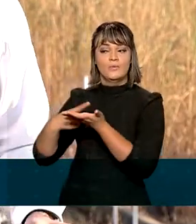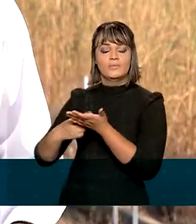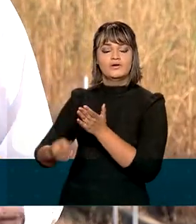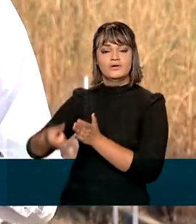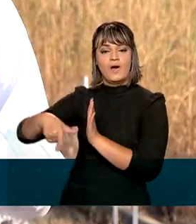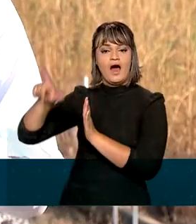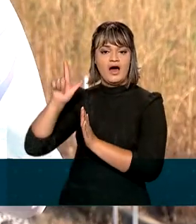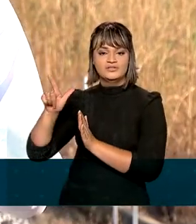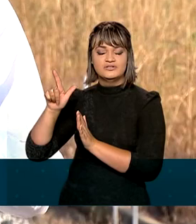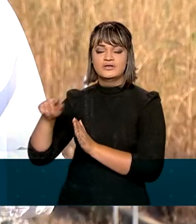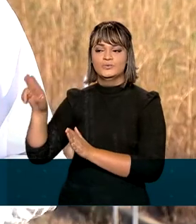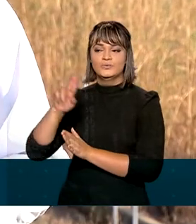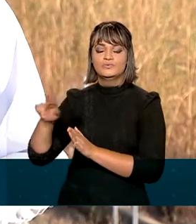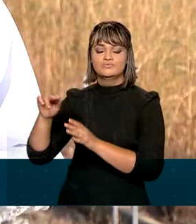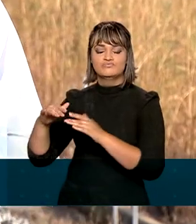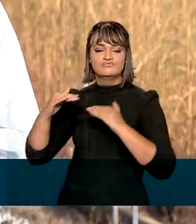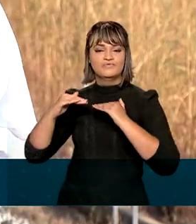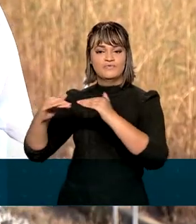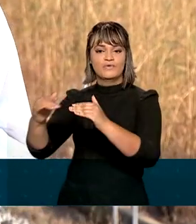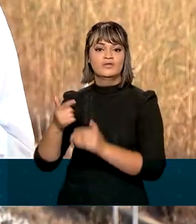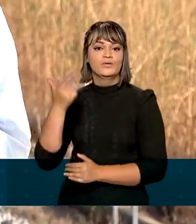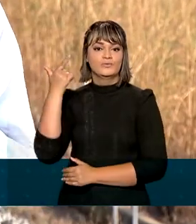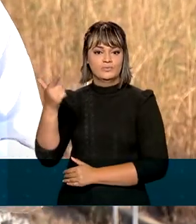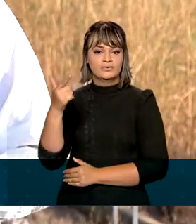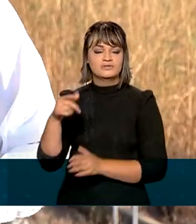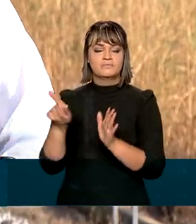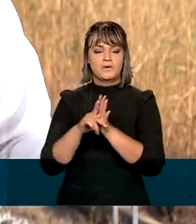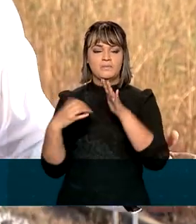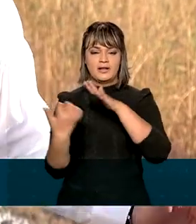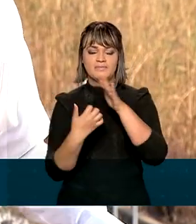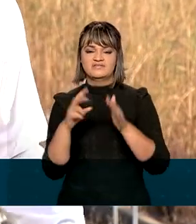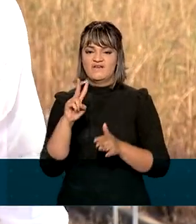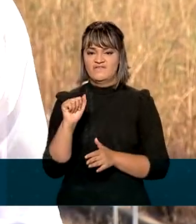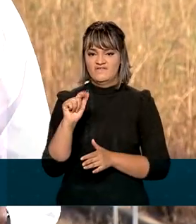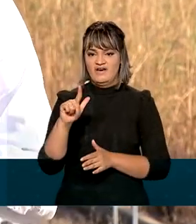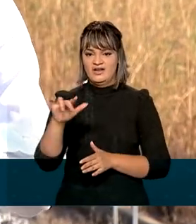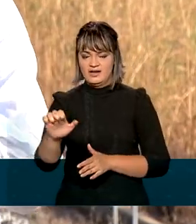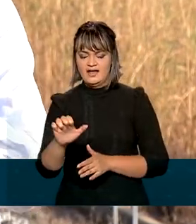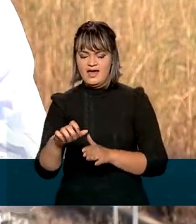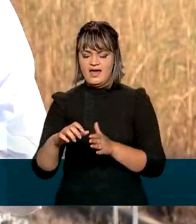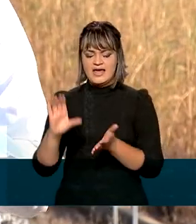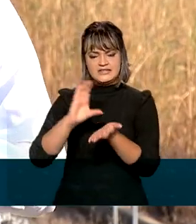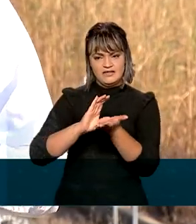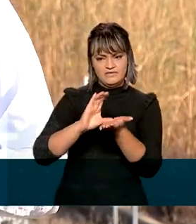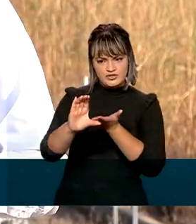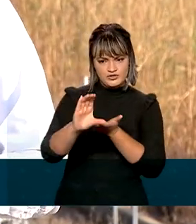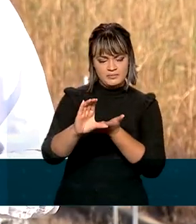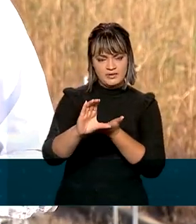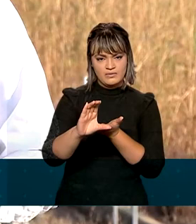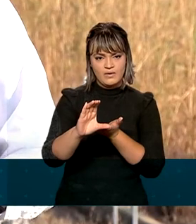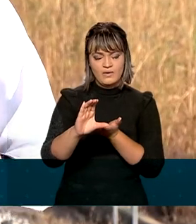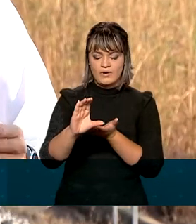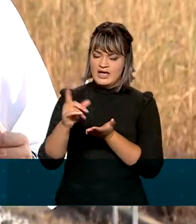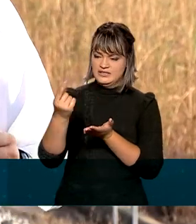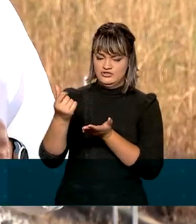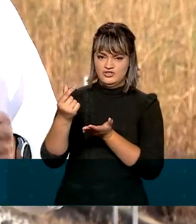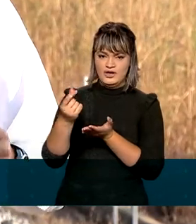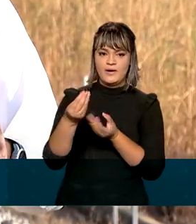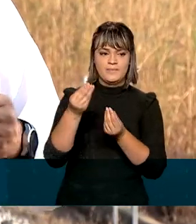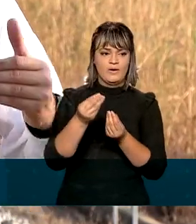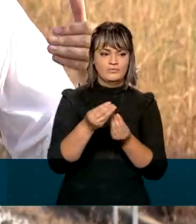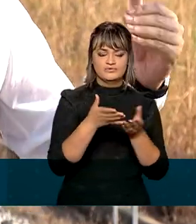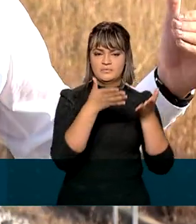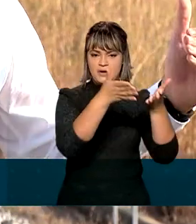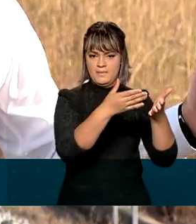utilização de duas ferrovias pela própria Vale. Numa modalidade de investimento cruzado, em vez do dinheiro ir direto para